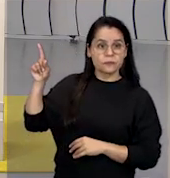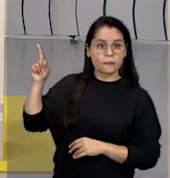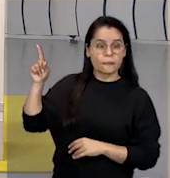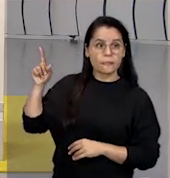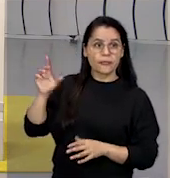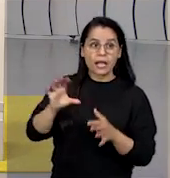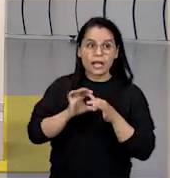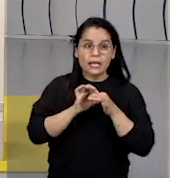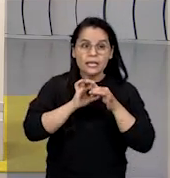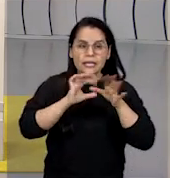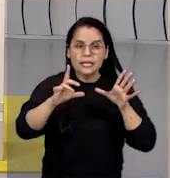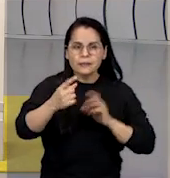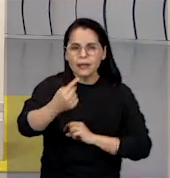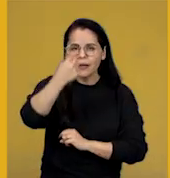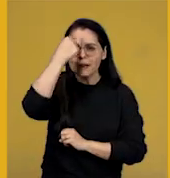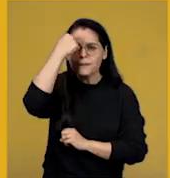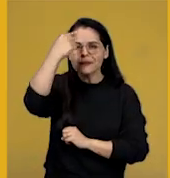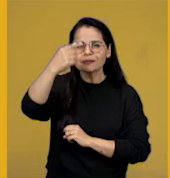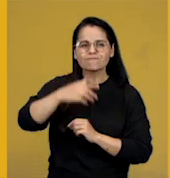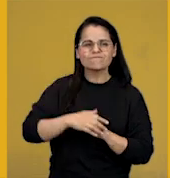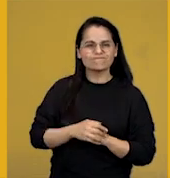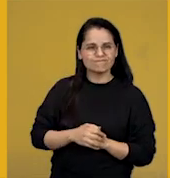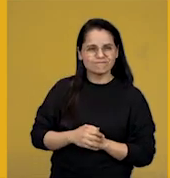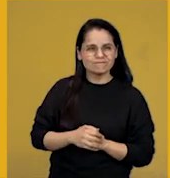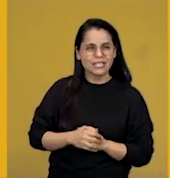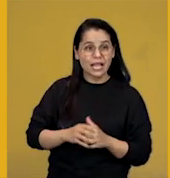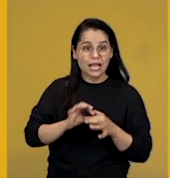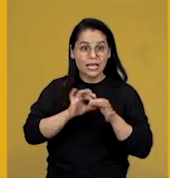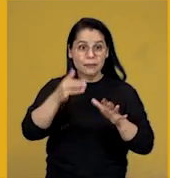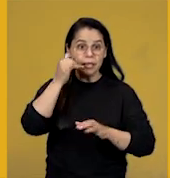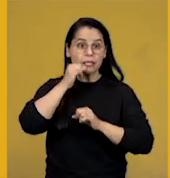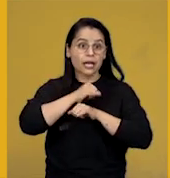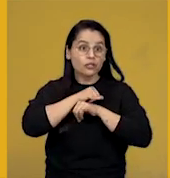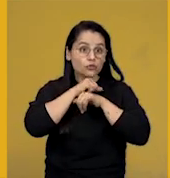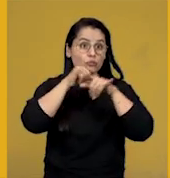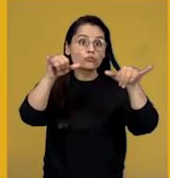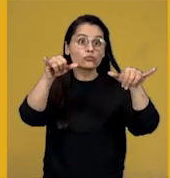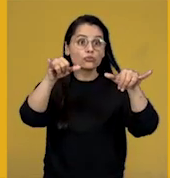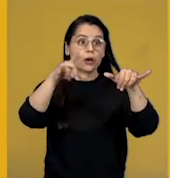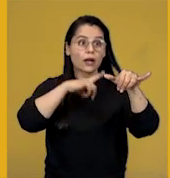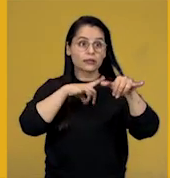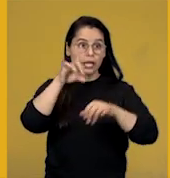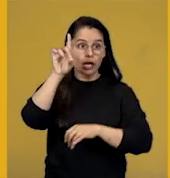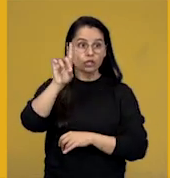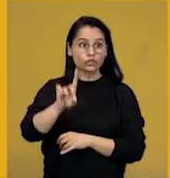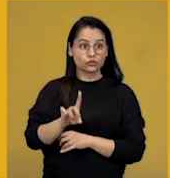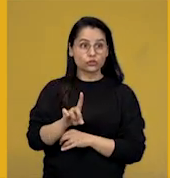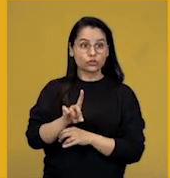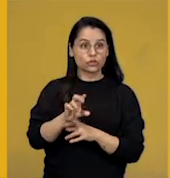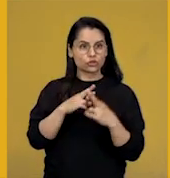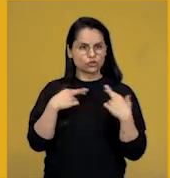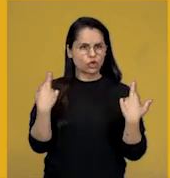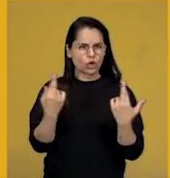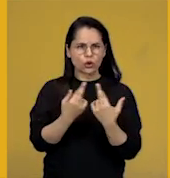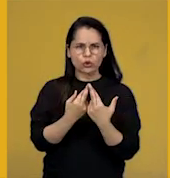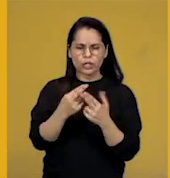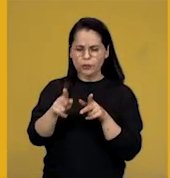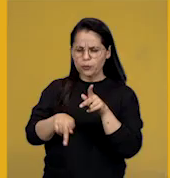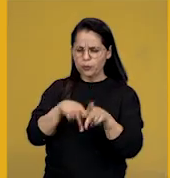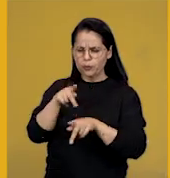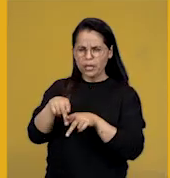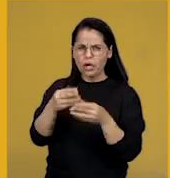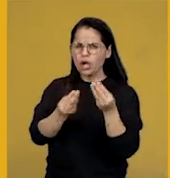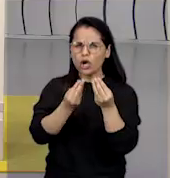liberdade de pensamento, liberdade de expressão, a gente tem o direito de se reunir publicamente. Como assim se reunir